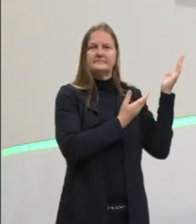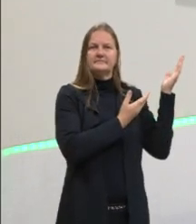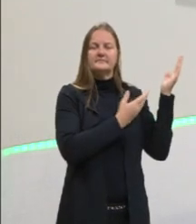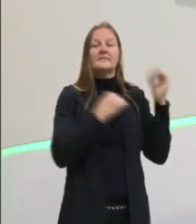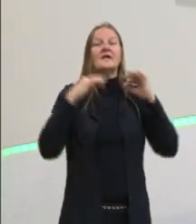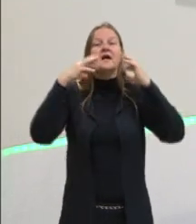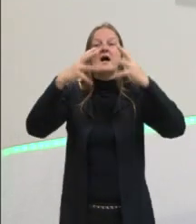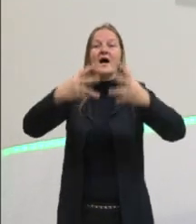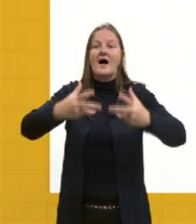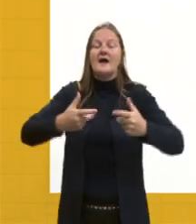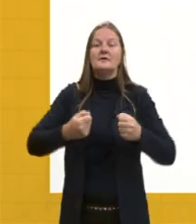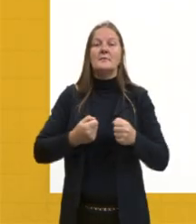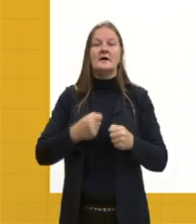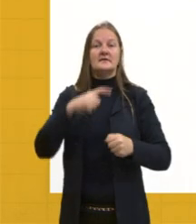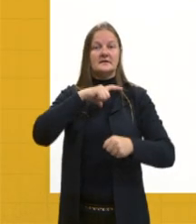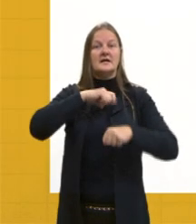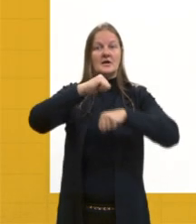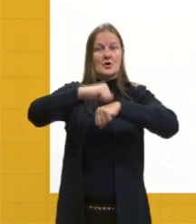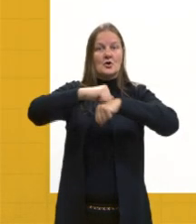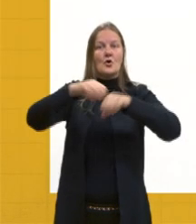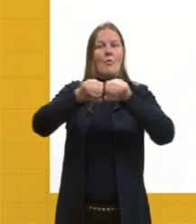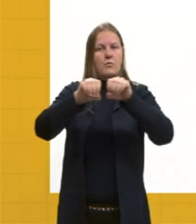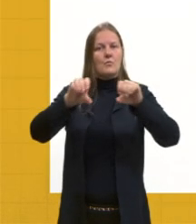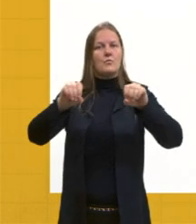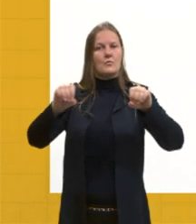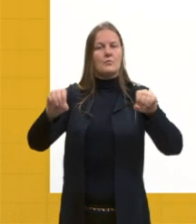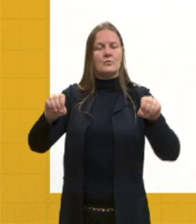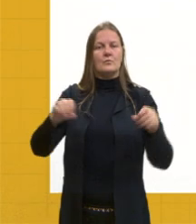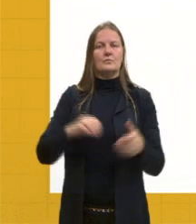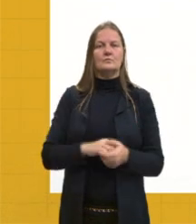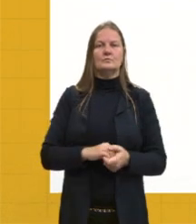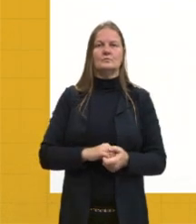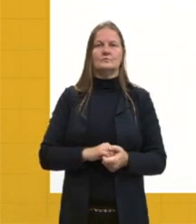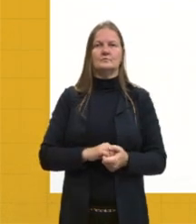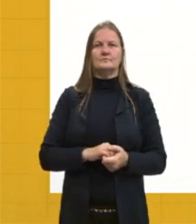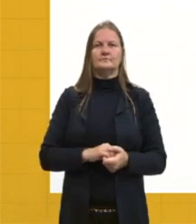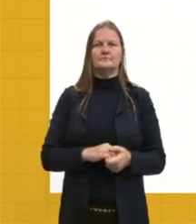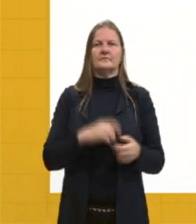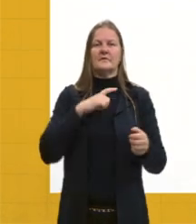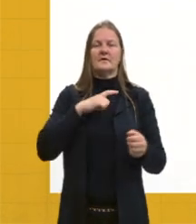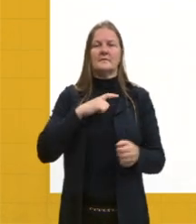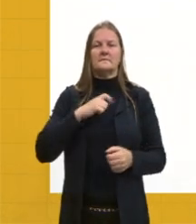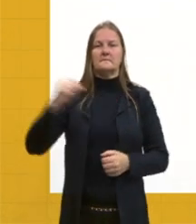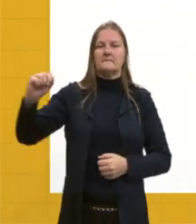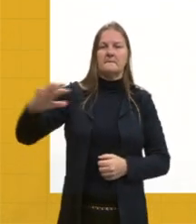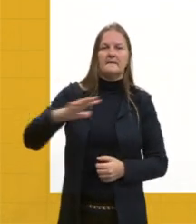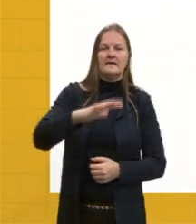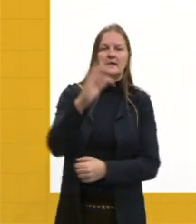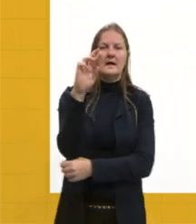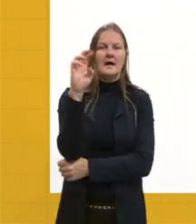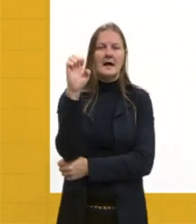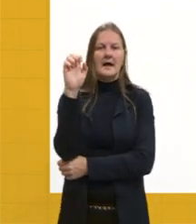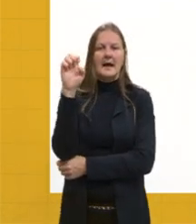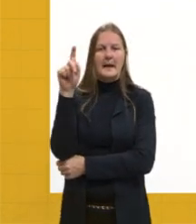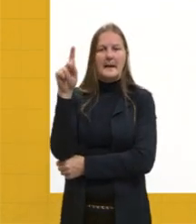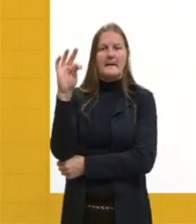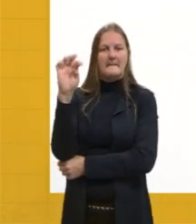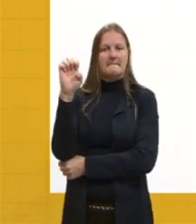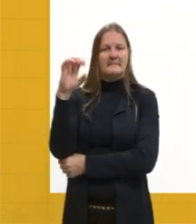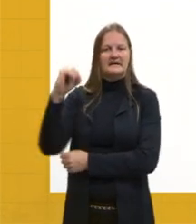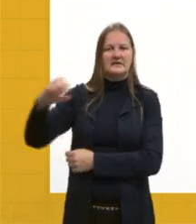Animais, então, os vertebrados, né? No subfilo vertebrata. Temos os répteis, que são